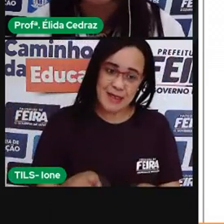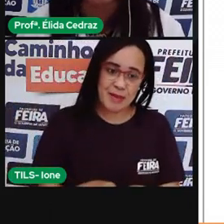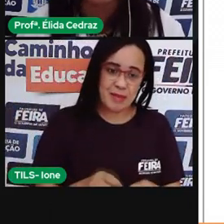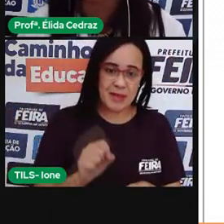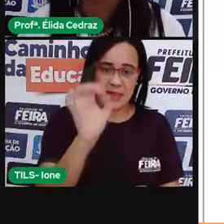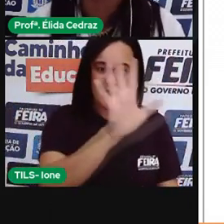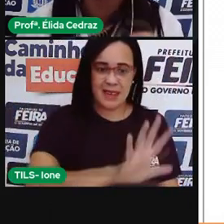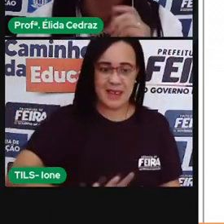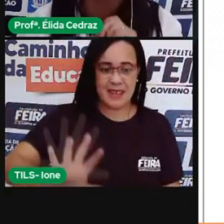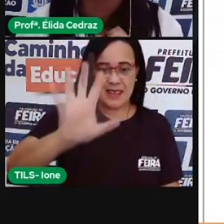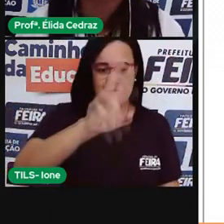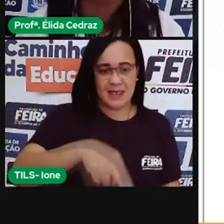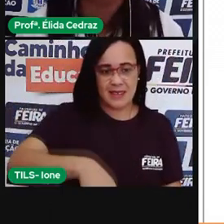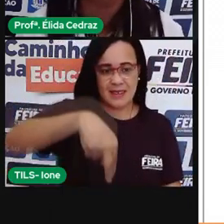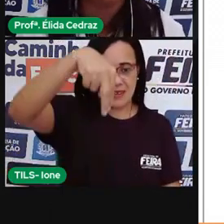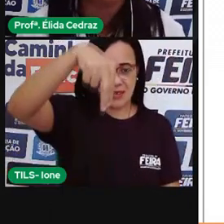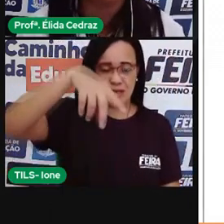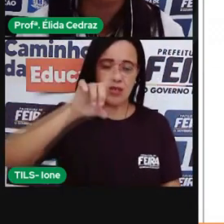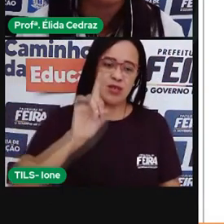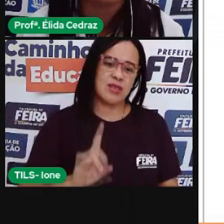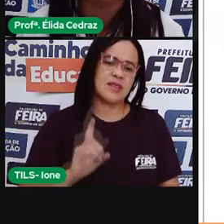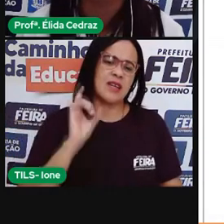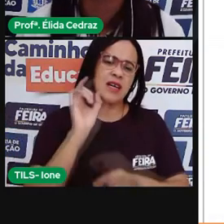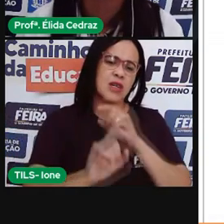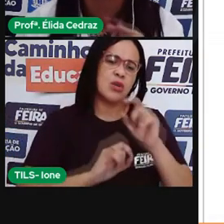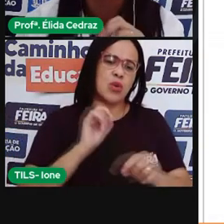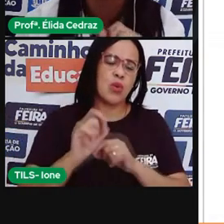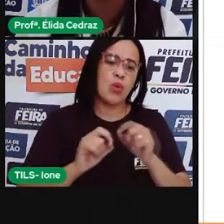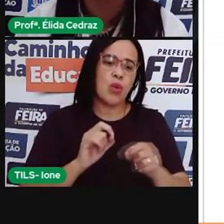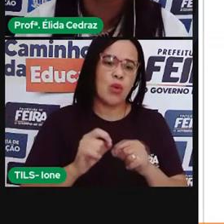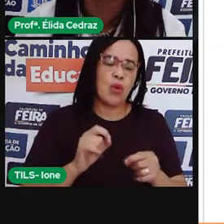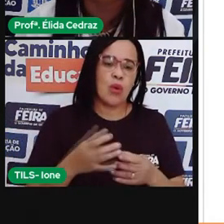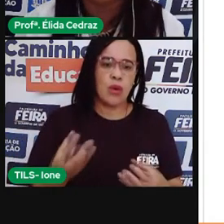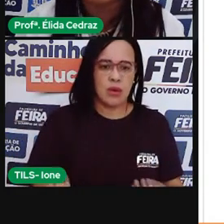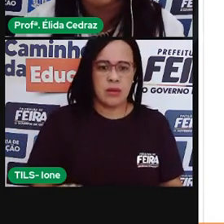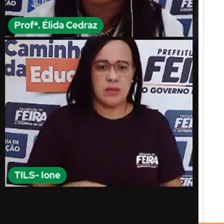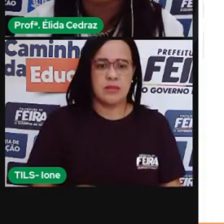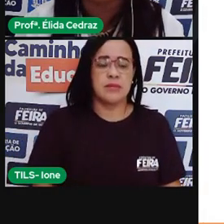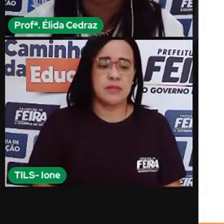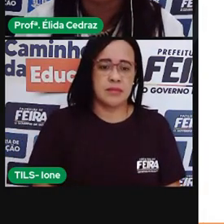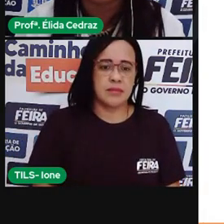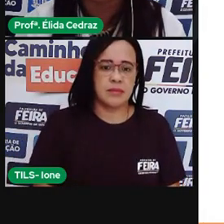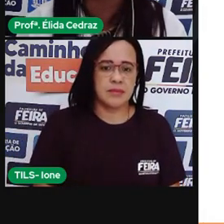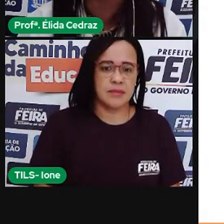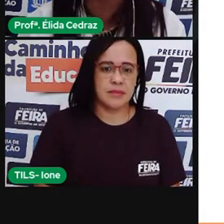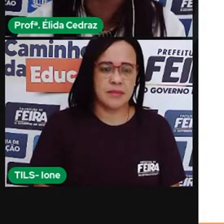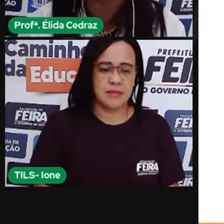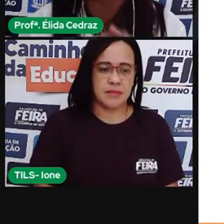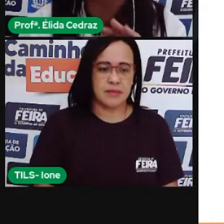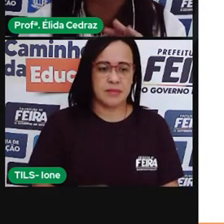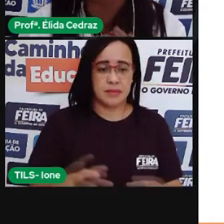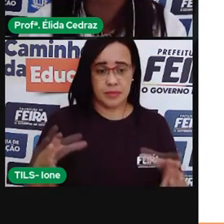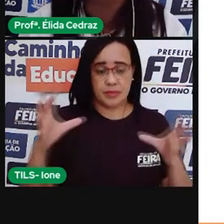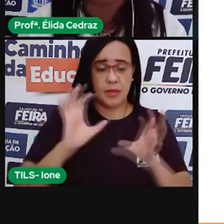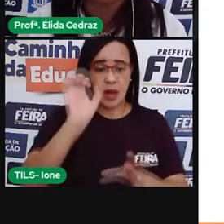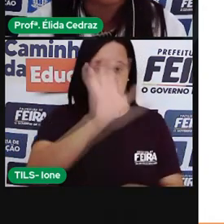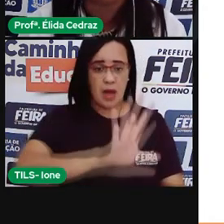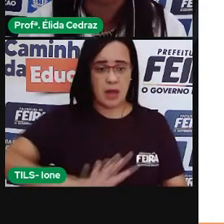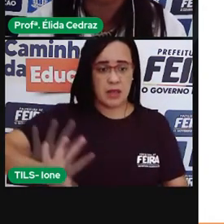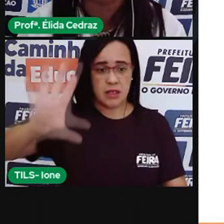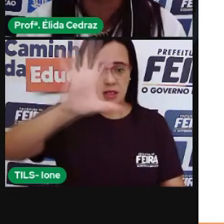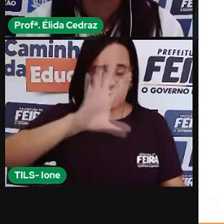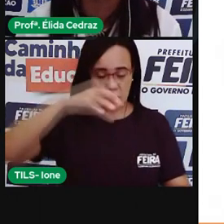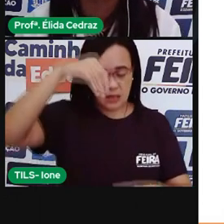isso mesmo. Vamos conhecer um pouquinho sobre ela? O Nordeste é composta por nove